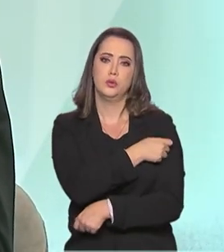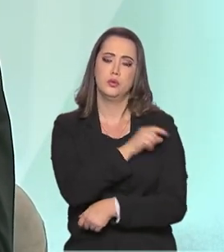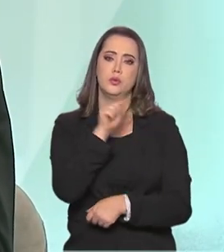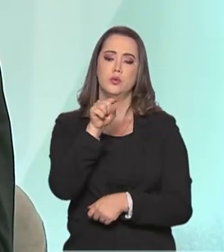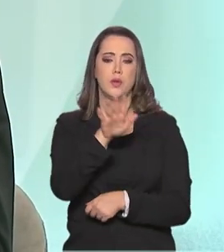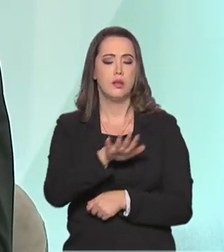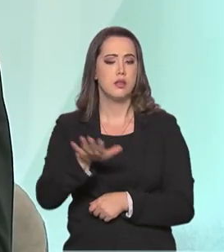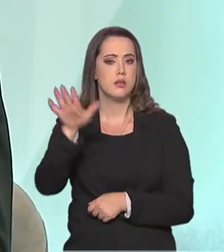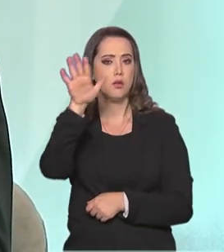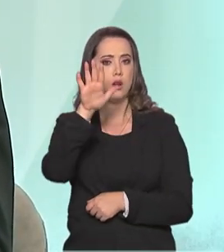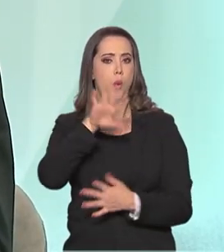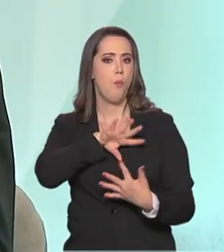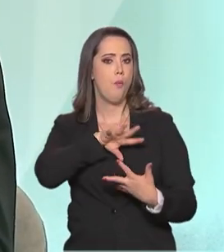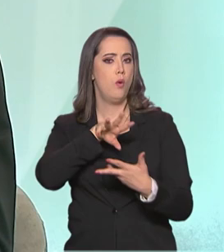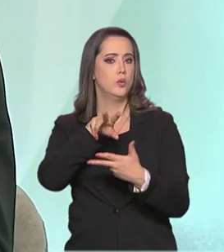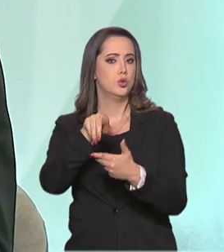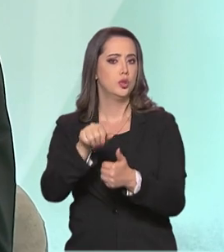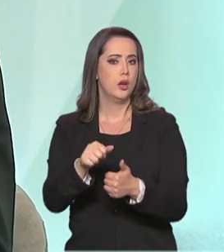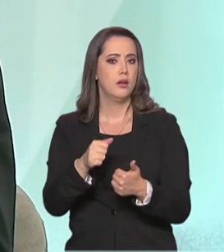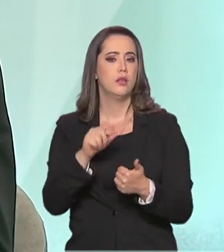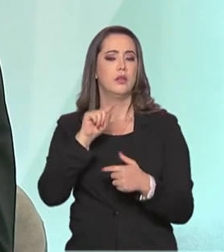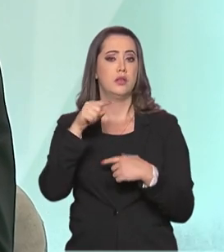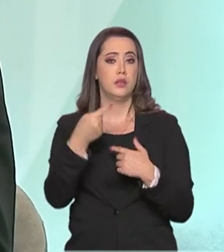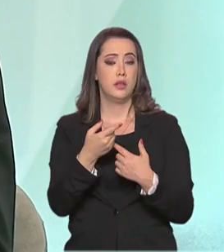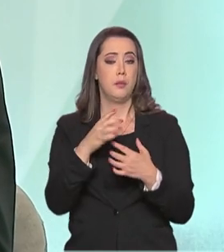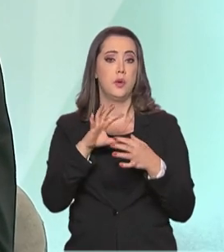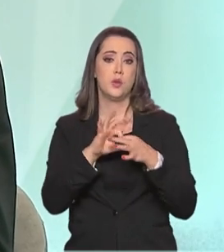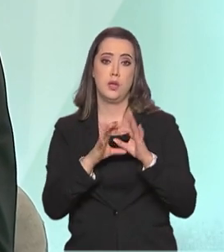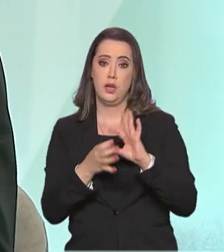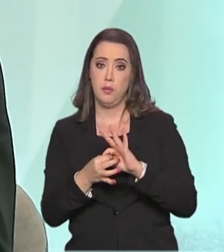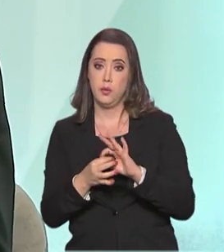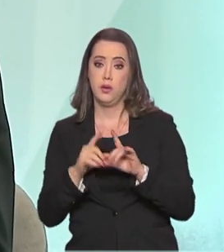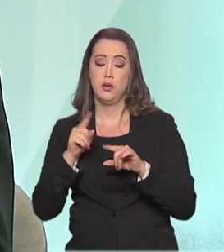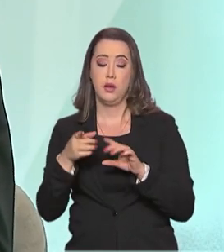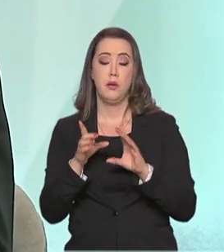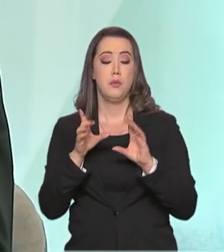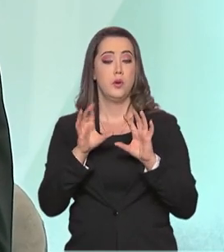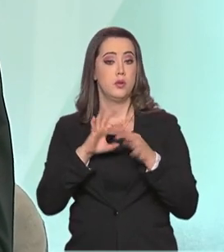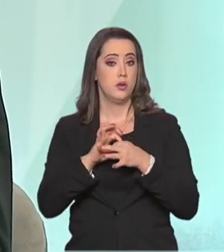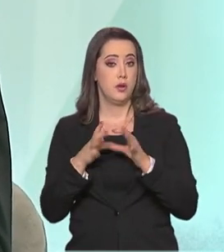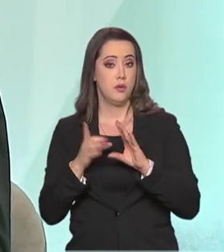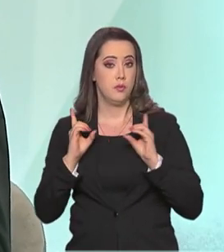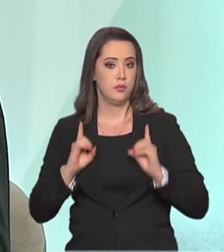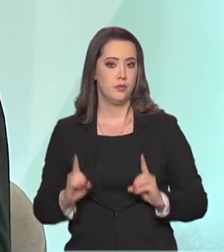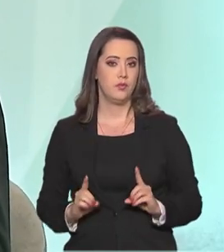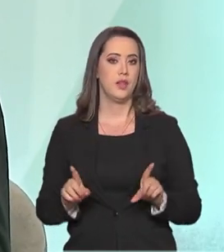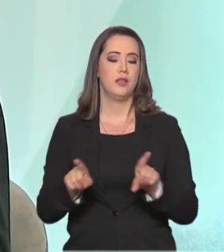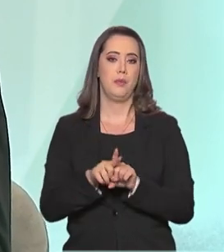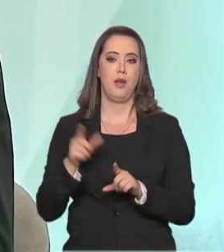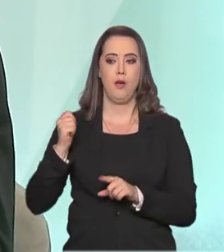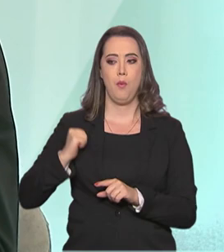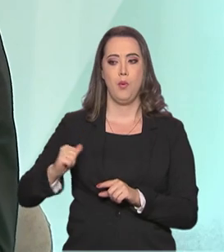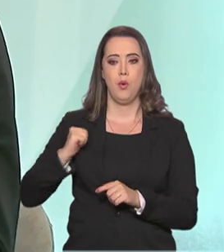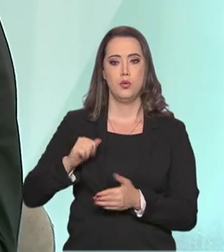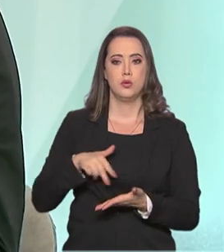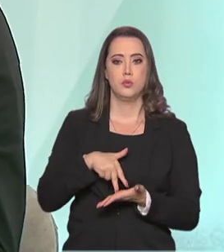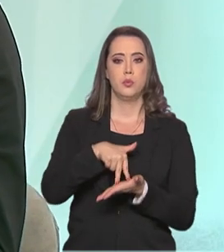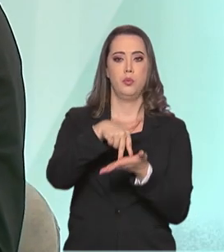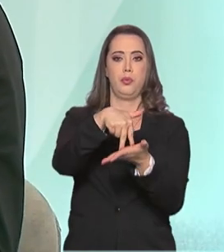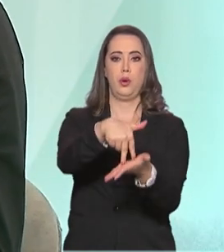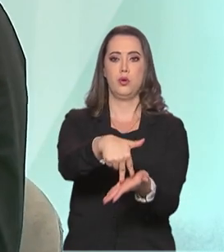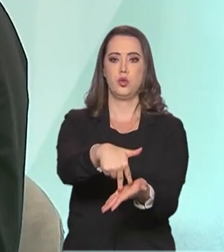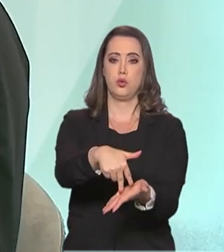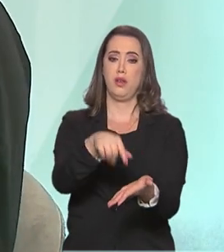do nacional, do internacional, do olímpico e do paralímpico e do Bolsa Pódio. O Bolsa Pódio, sim, é um edital